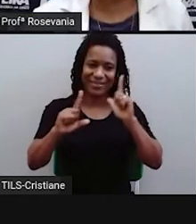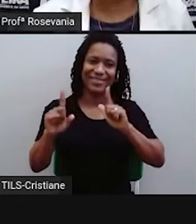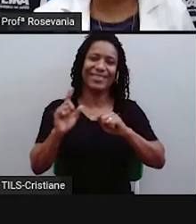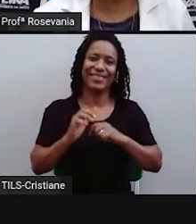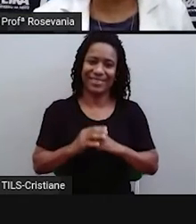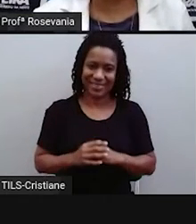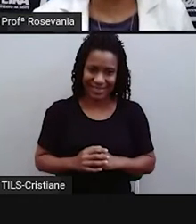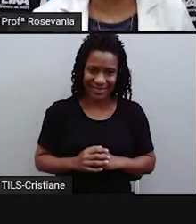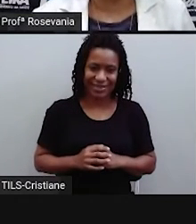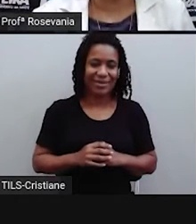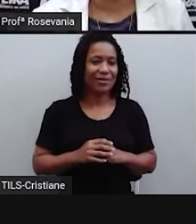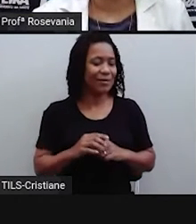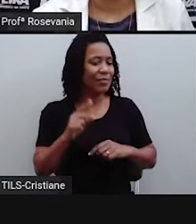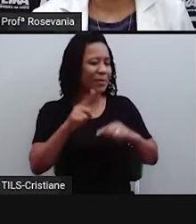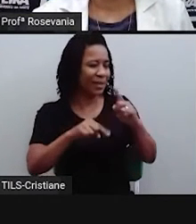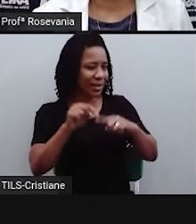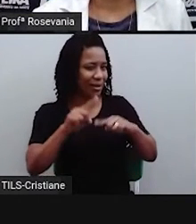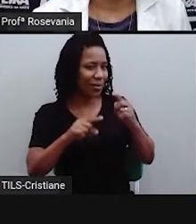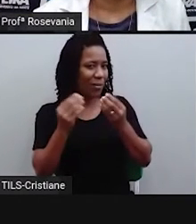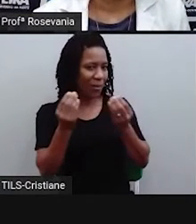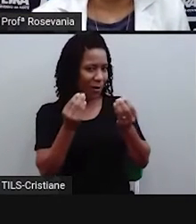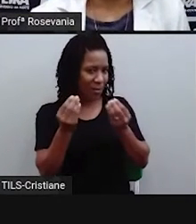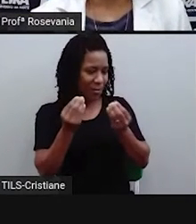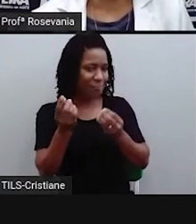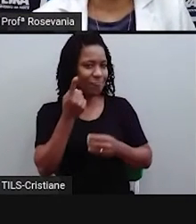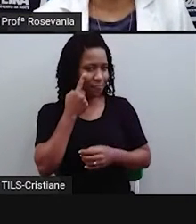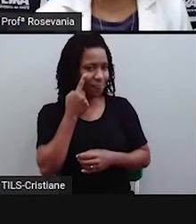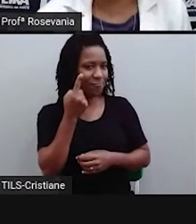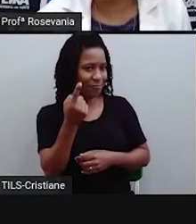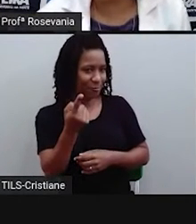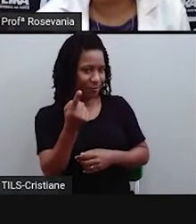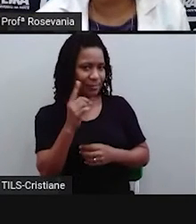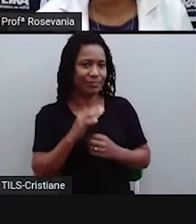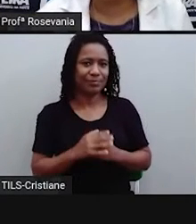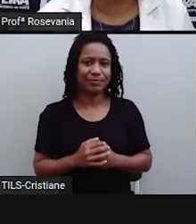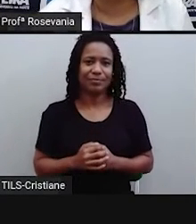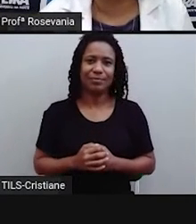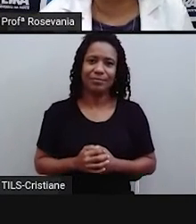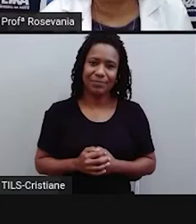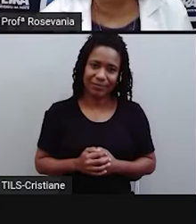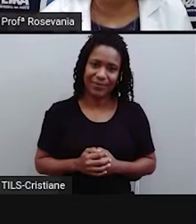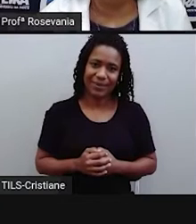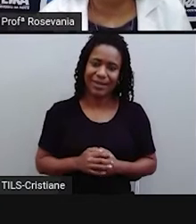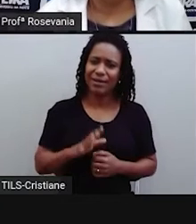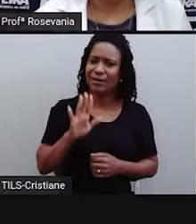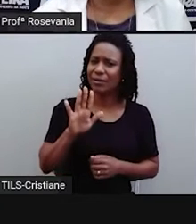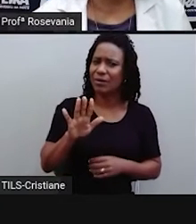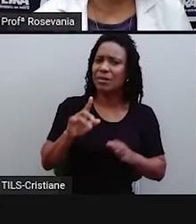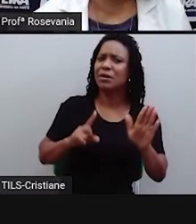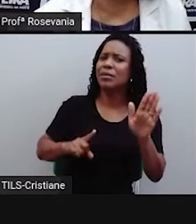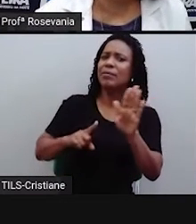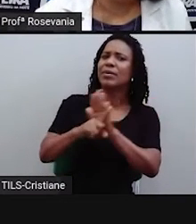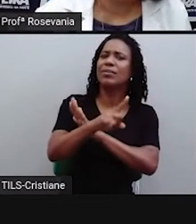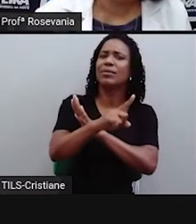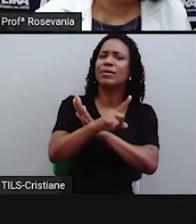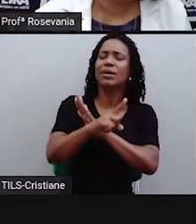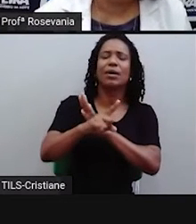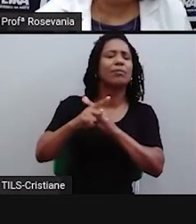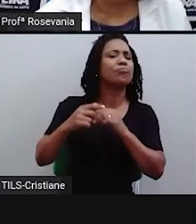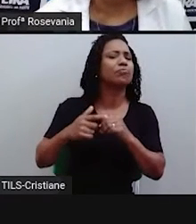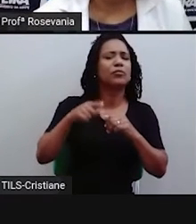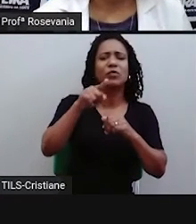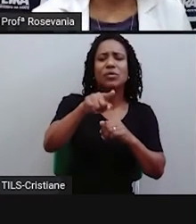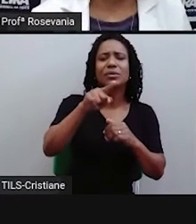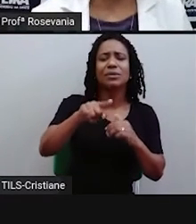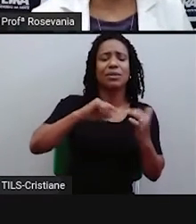localização. E vamos ver como é que é isso? Se lhe perguntasse em qual continente você mora, que resposta você